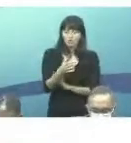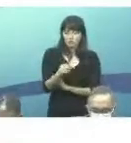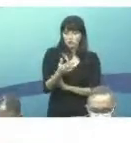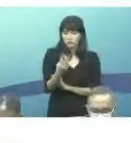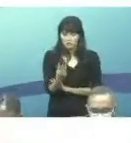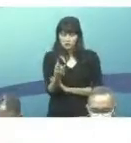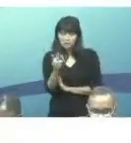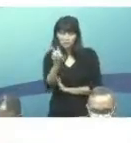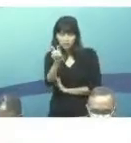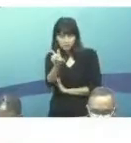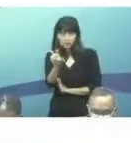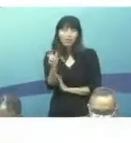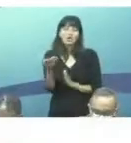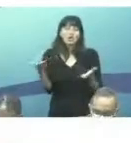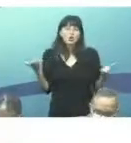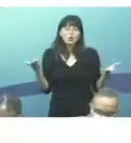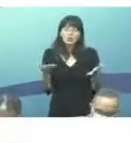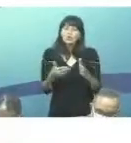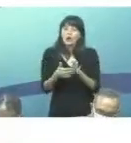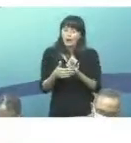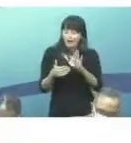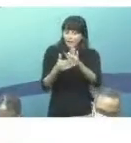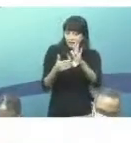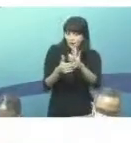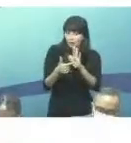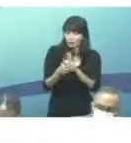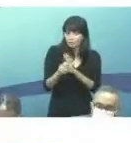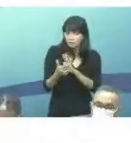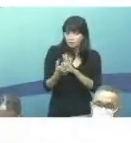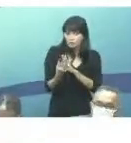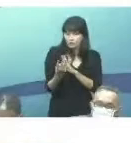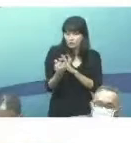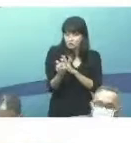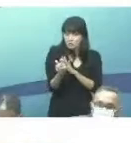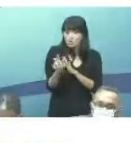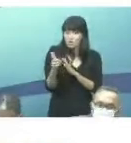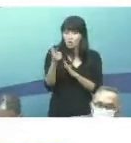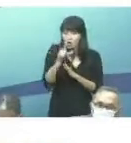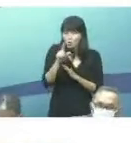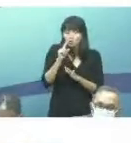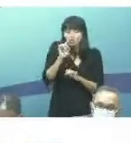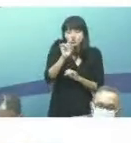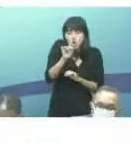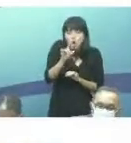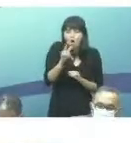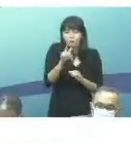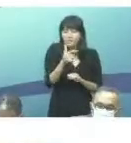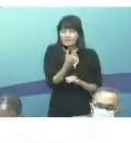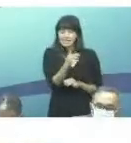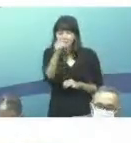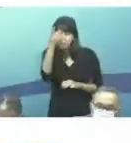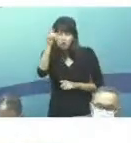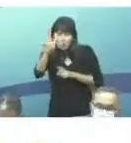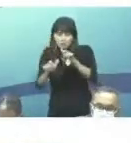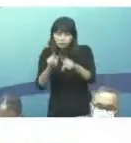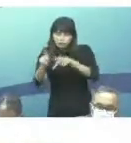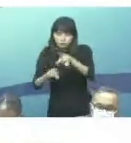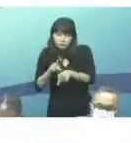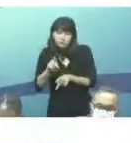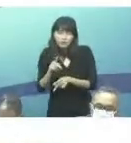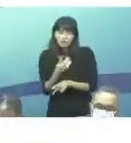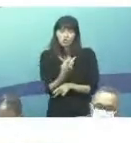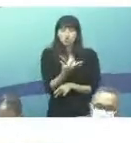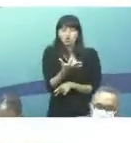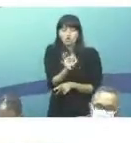chegando até 2035, alcançar menos de 10 casos por 100 mil e alcançar menos de